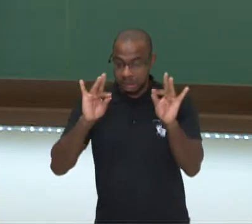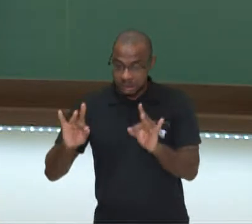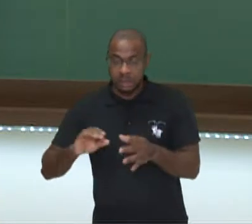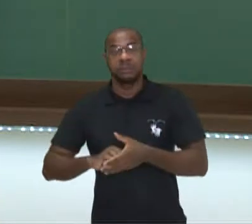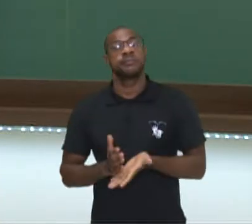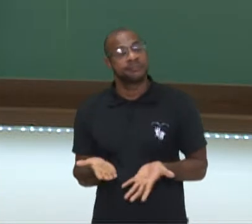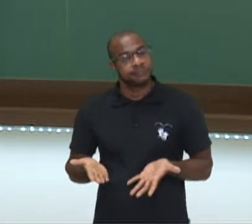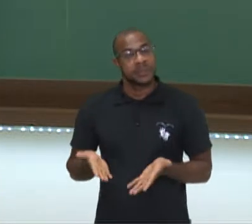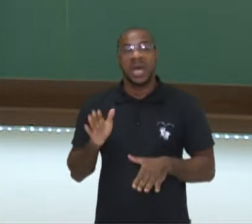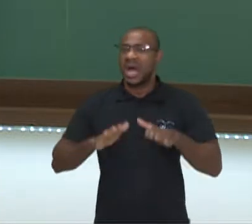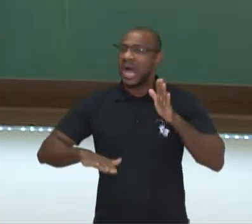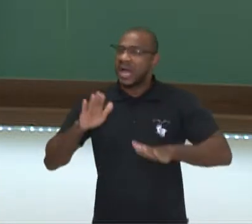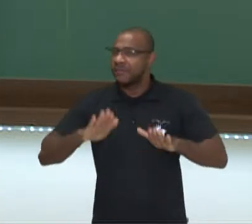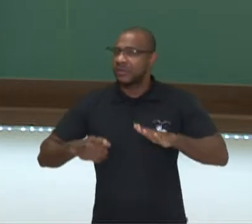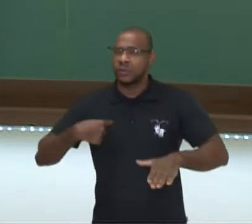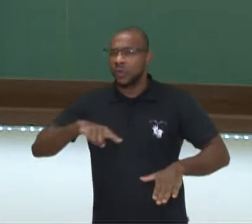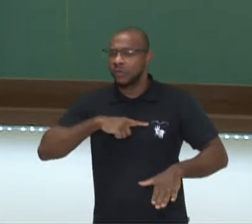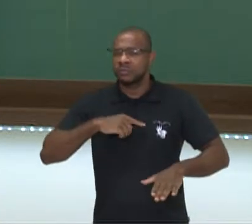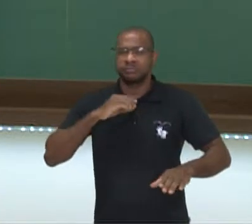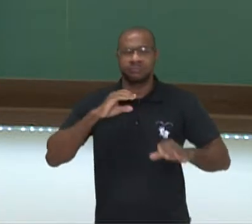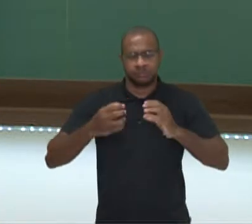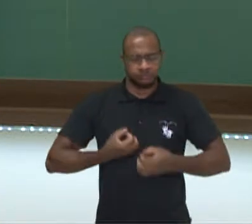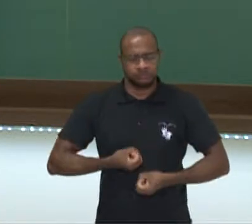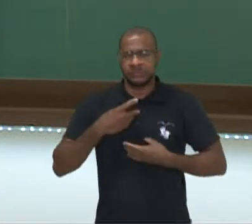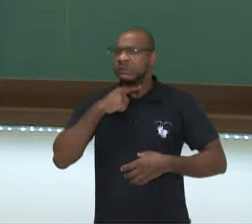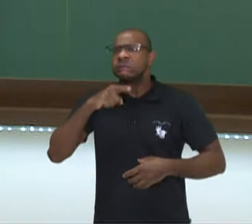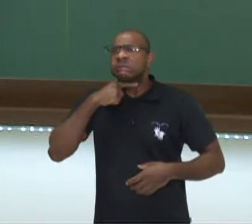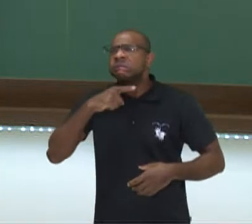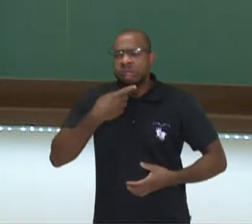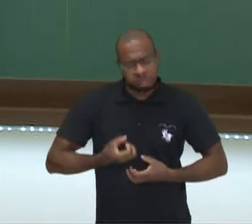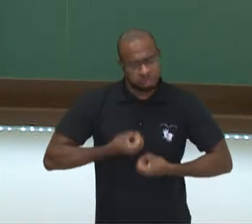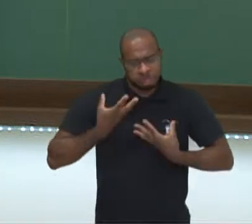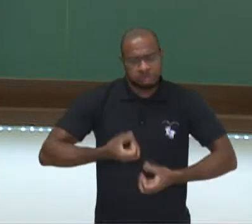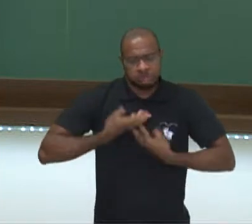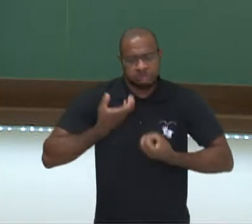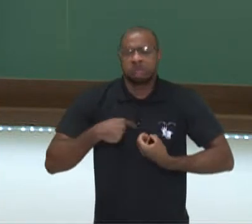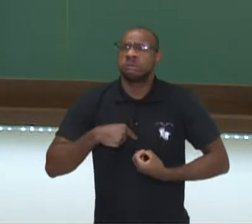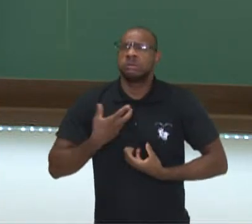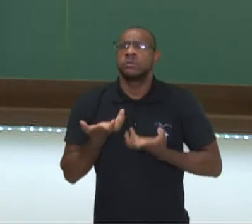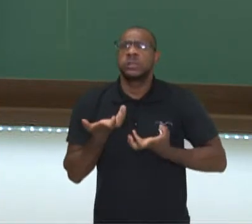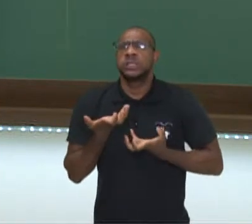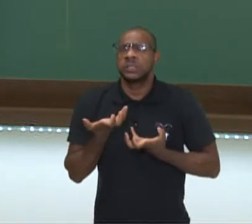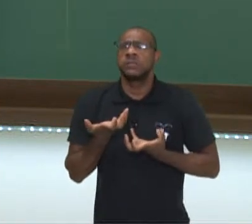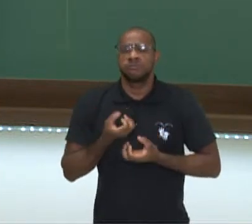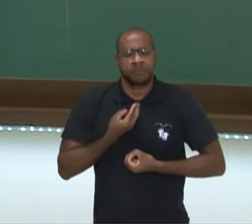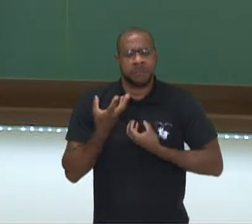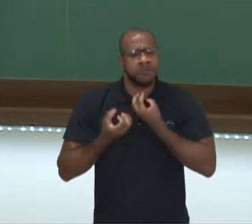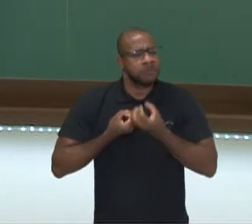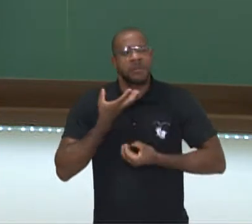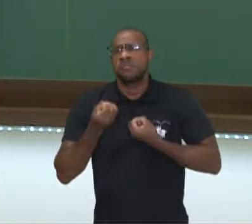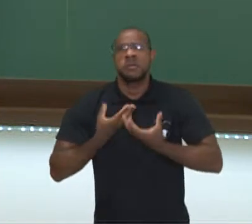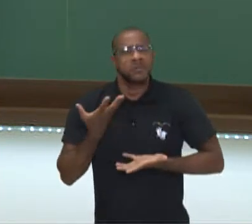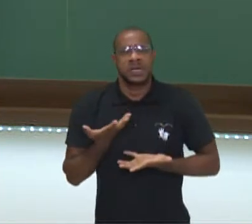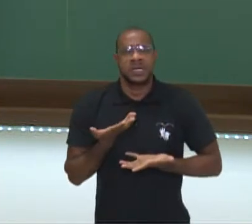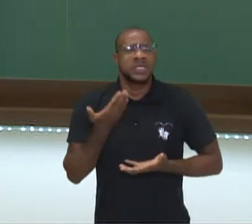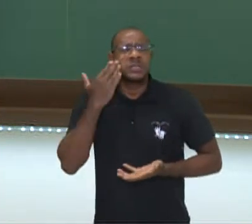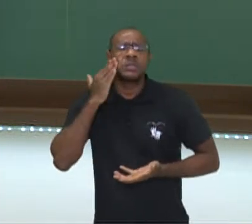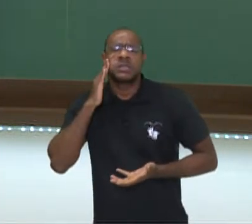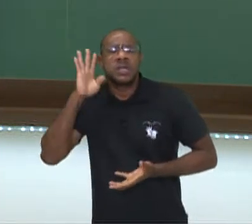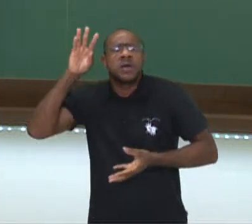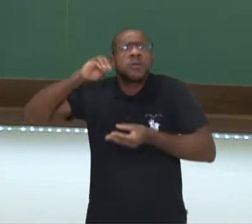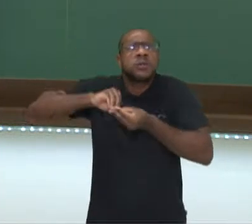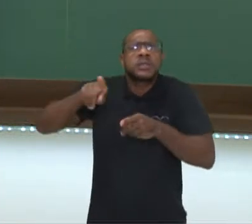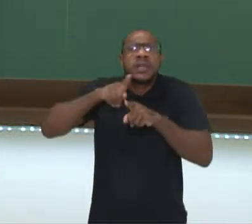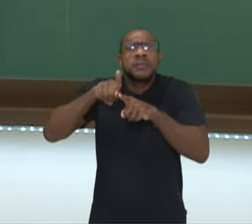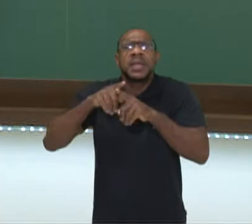nós acabamos não conseguindo expressar aquilo que gostaríamos e nem compreendermos bem as mensagens que